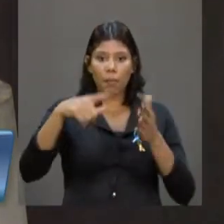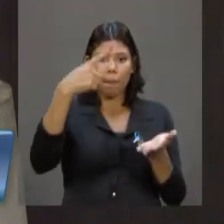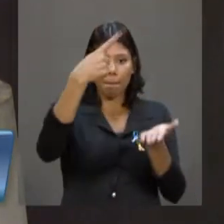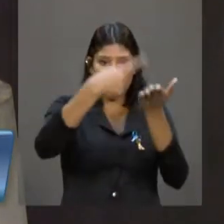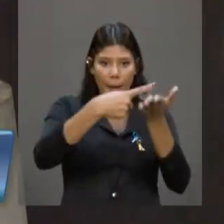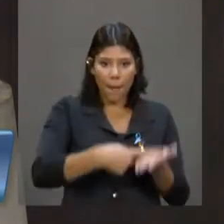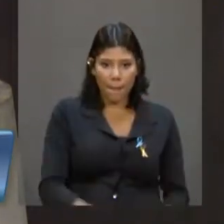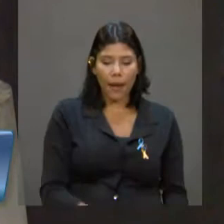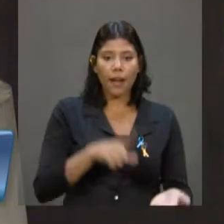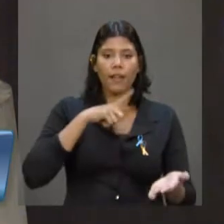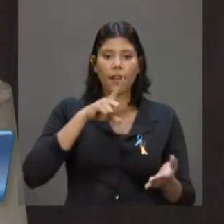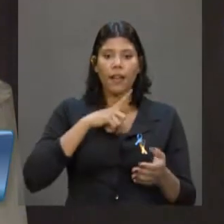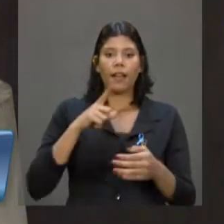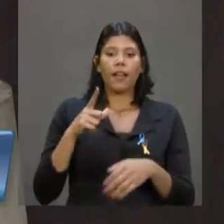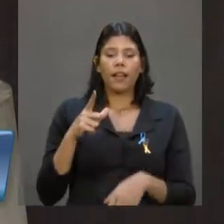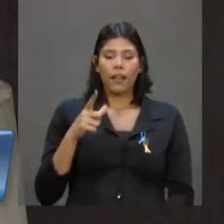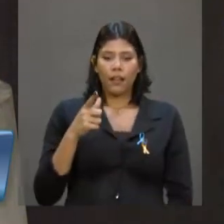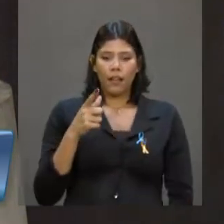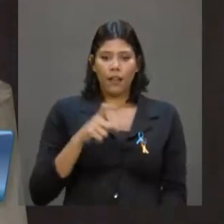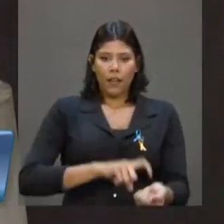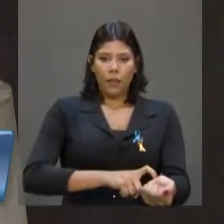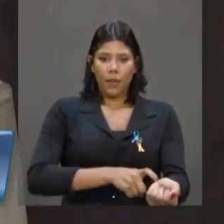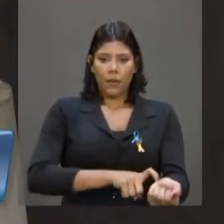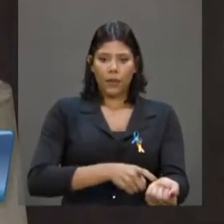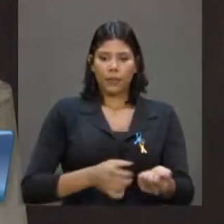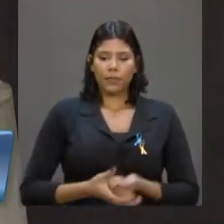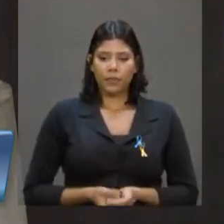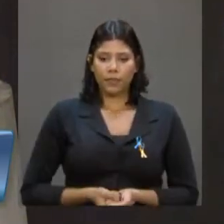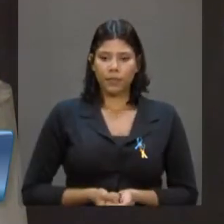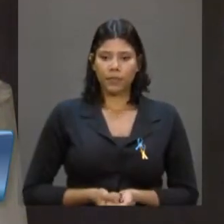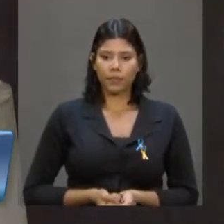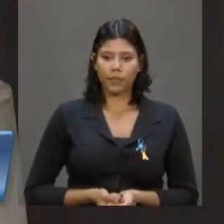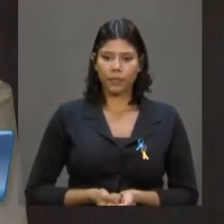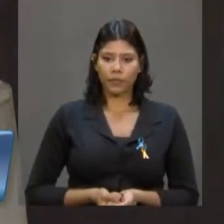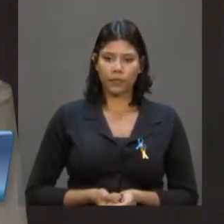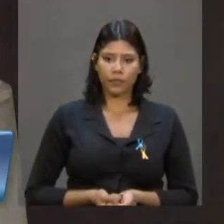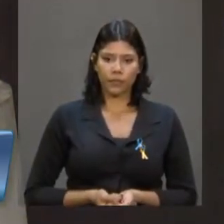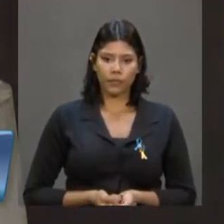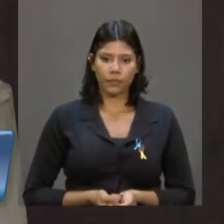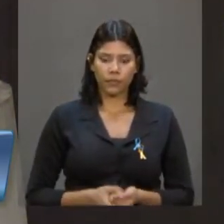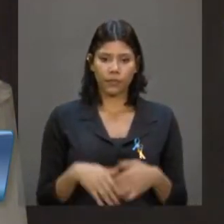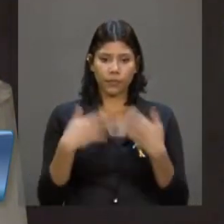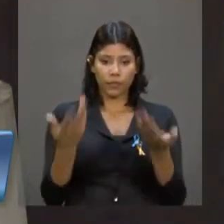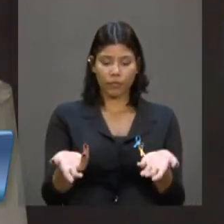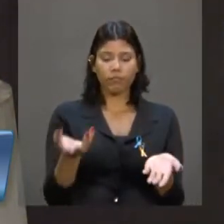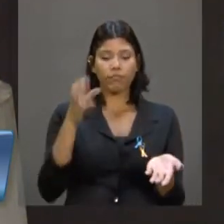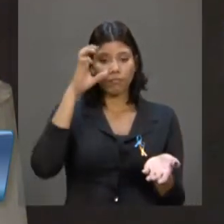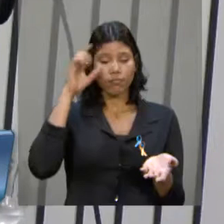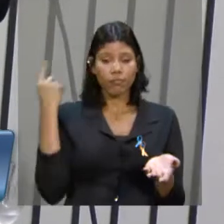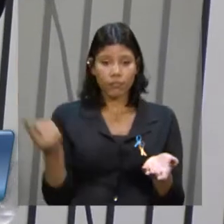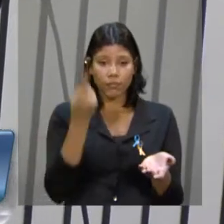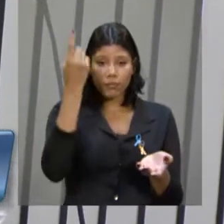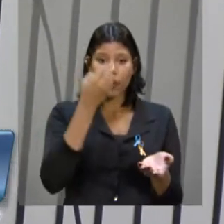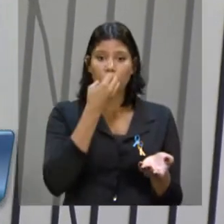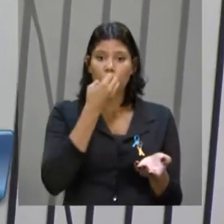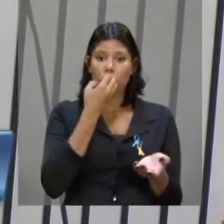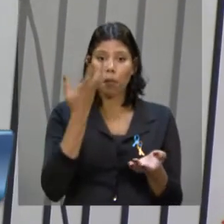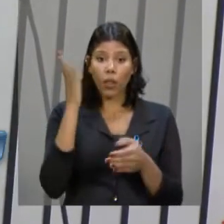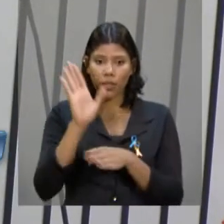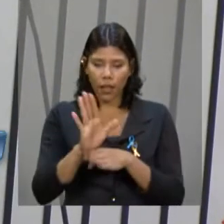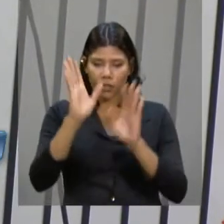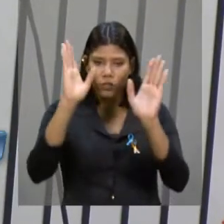regionais que faremos. Deputado Elmano. Deputado Renato, primeiro, muito bom dia, Vossa Excelência, já boa tarde